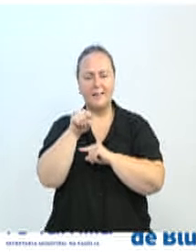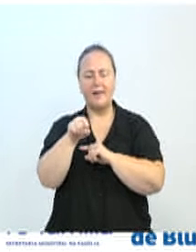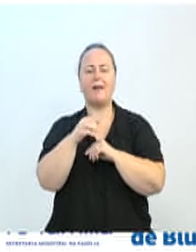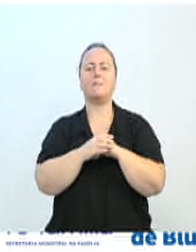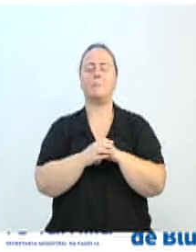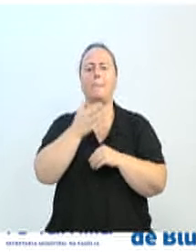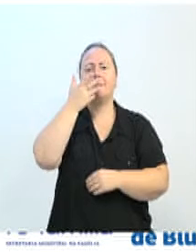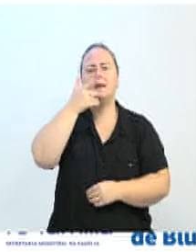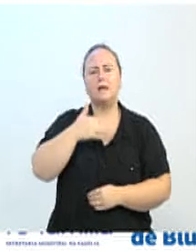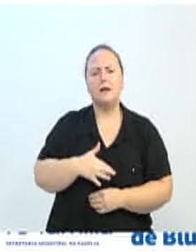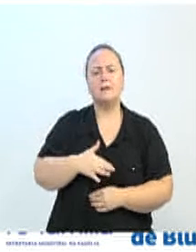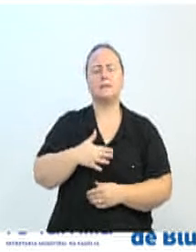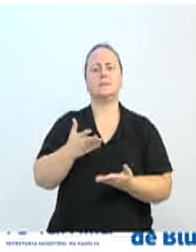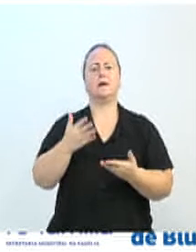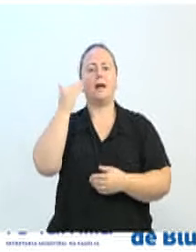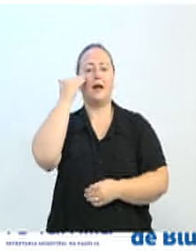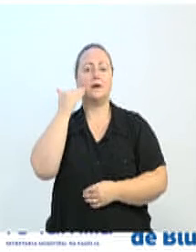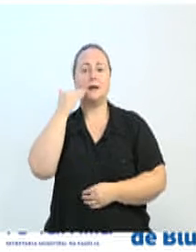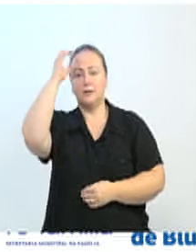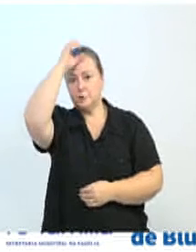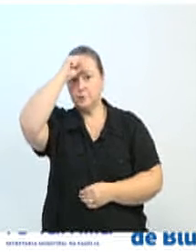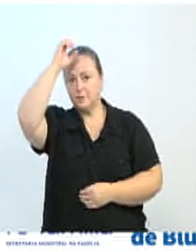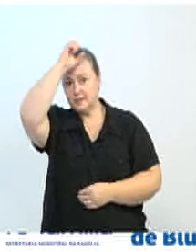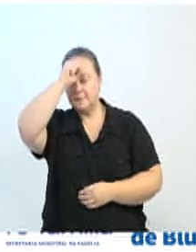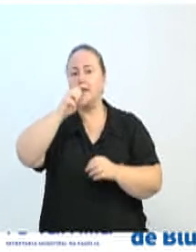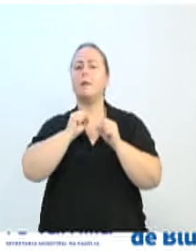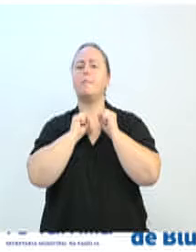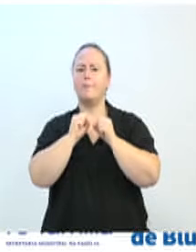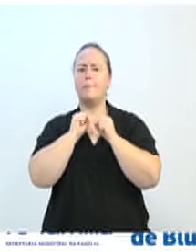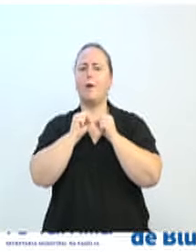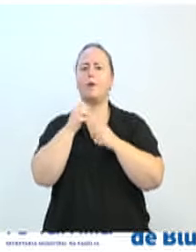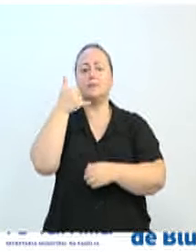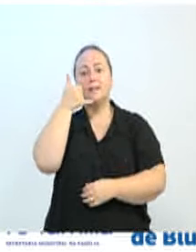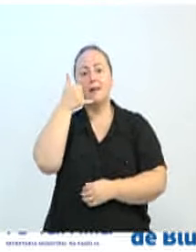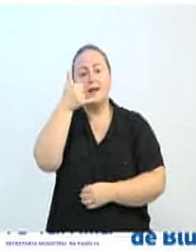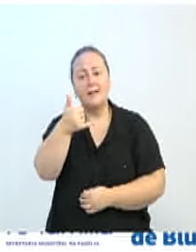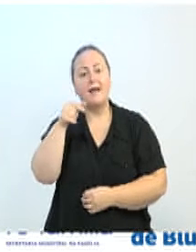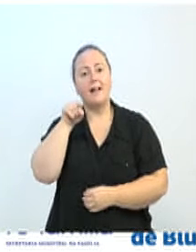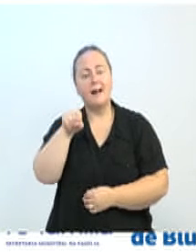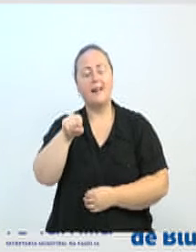adolescente e aprendiz, poderá entrar em contato com a ProFamília por esses meios.